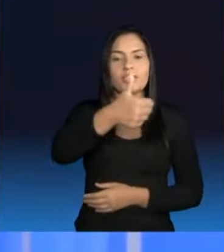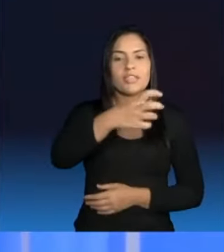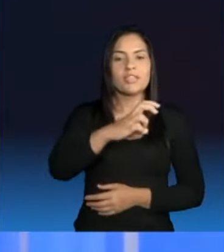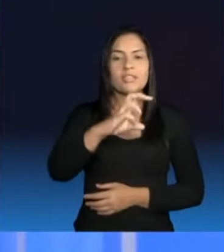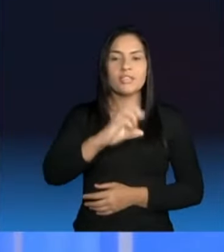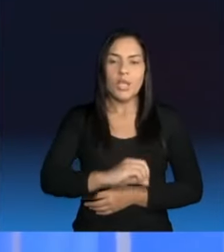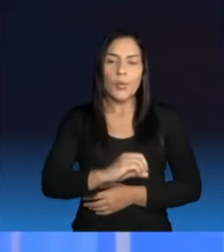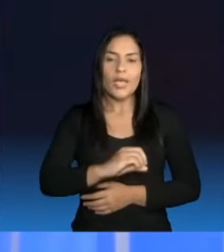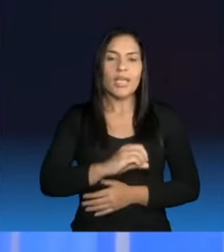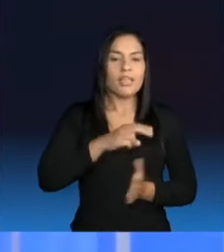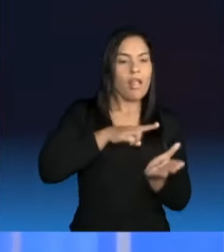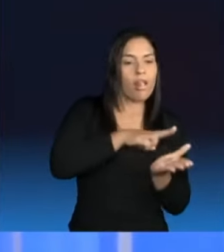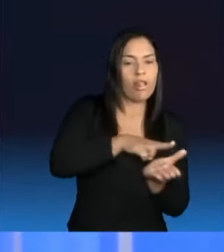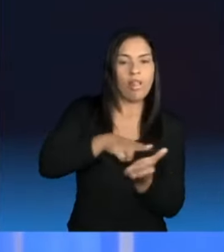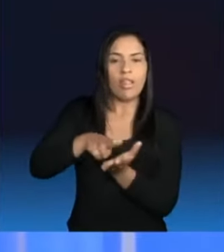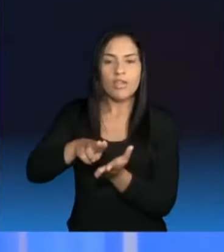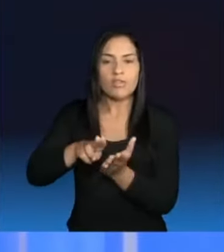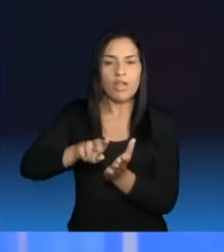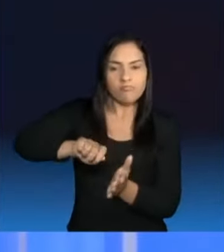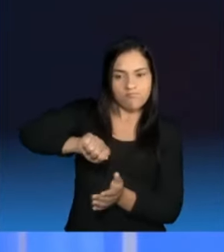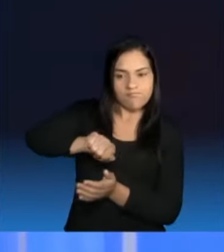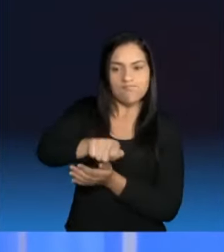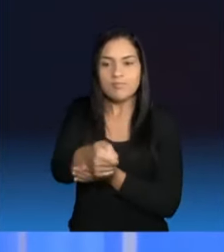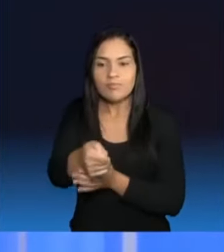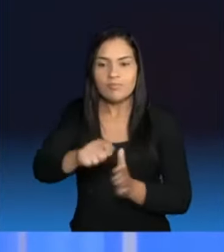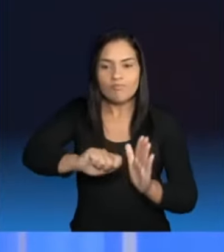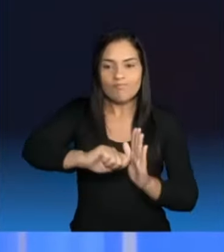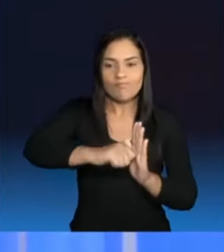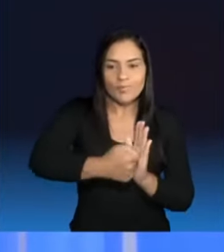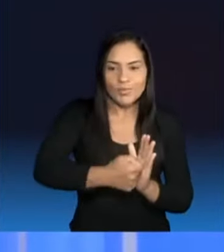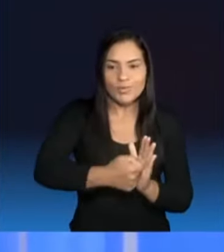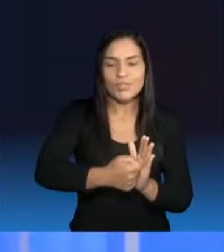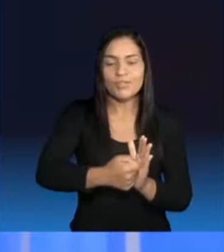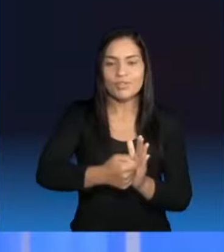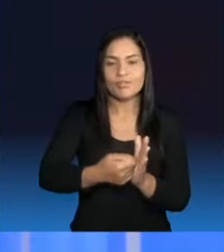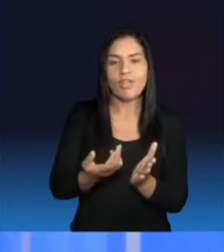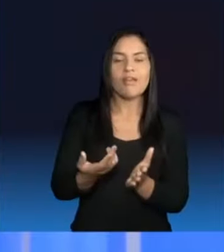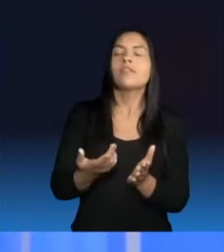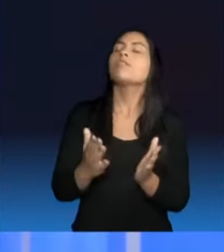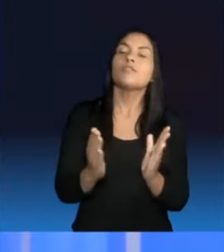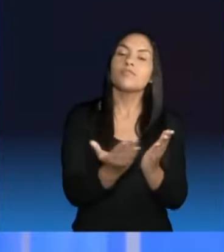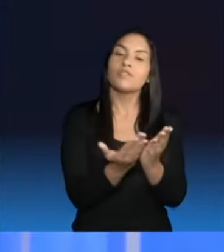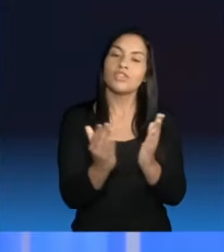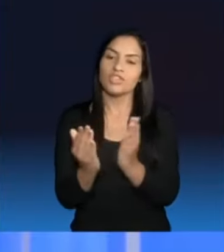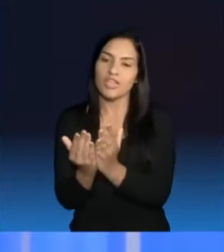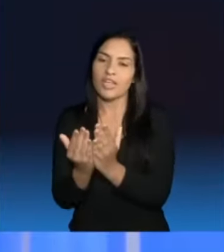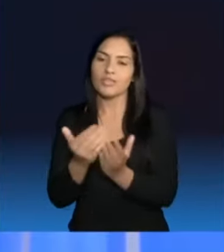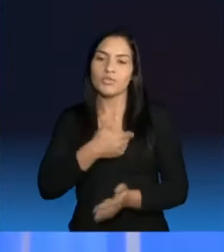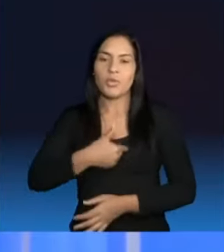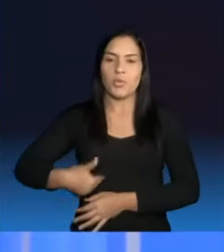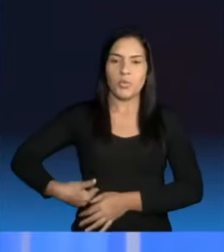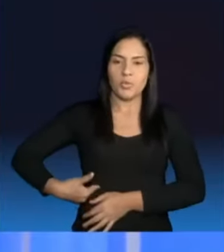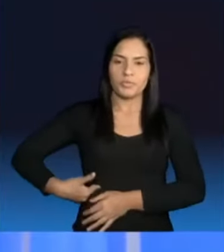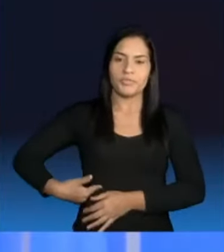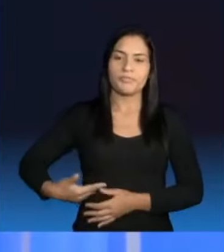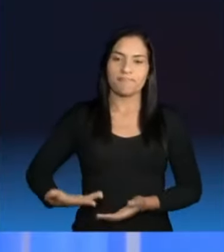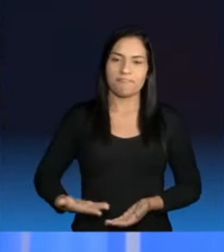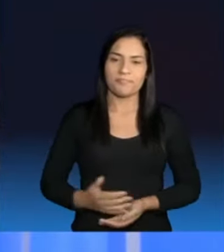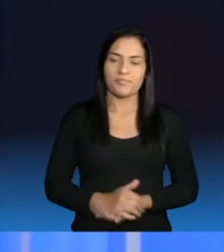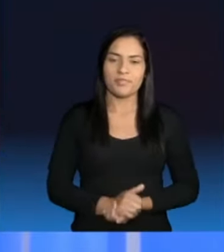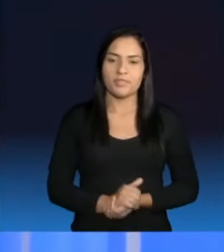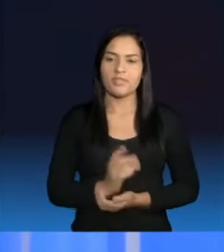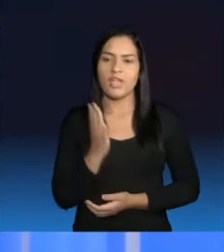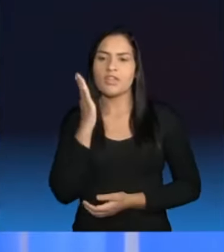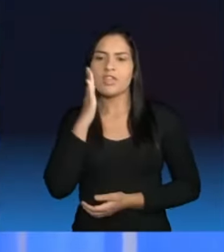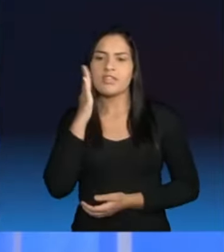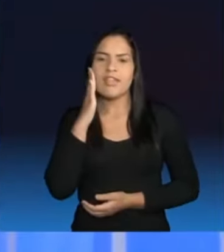bloqueados pelo governo do Estado. Então, as UPAs ficam totalmente cheias. Inclusive, a